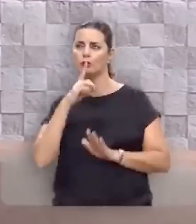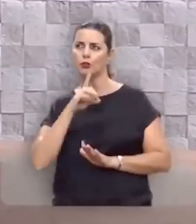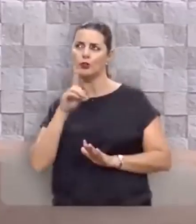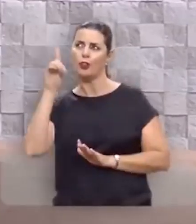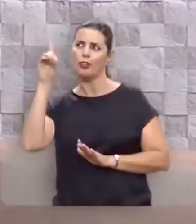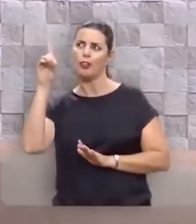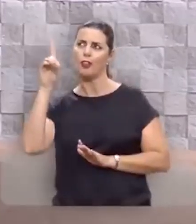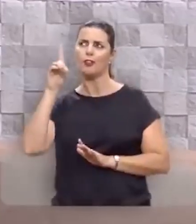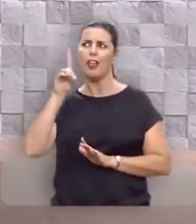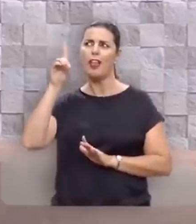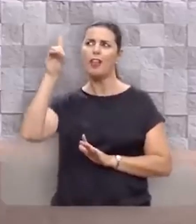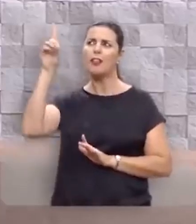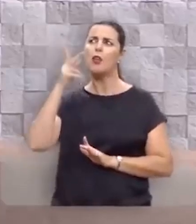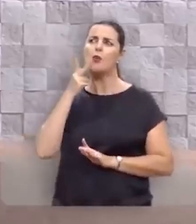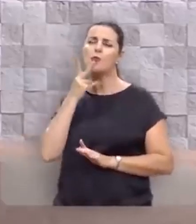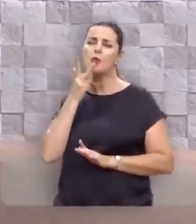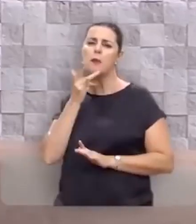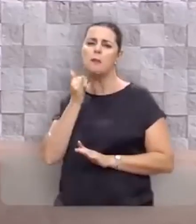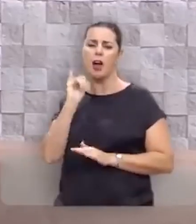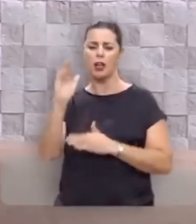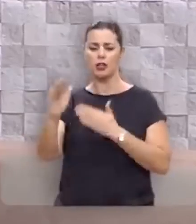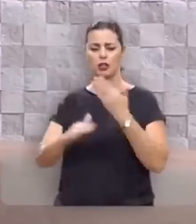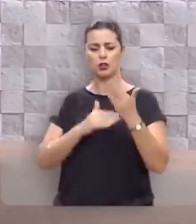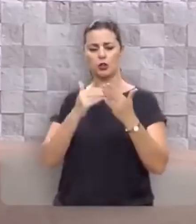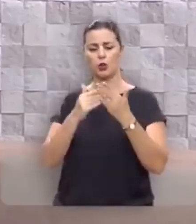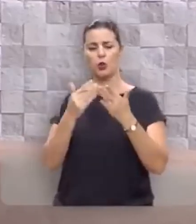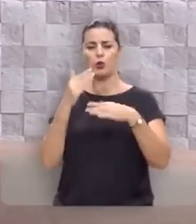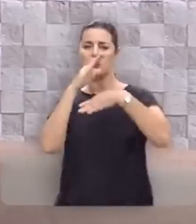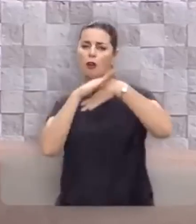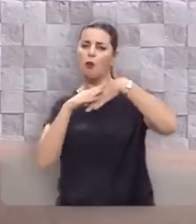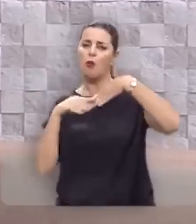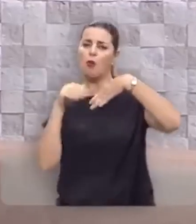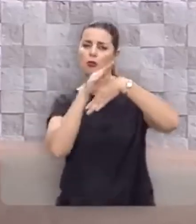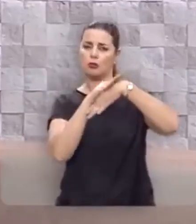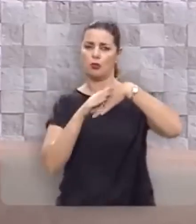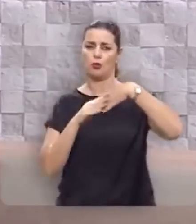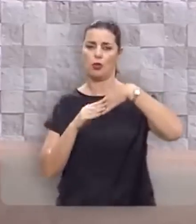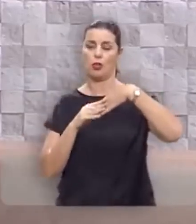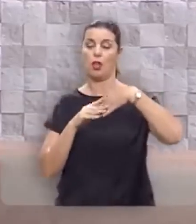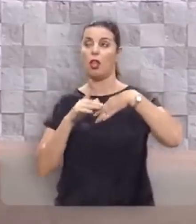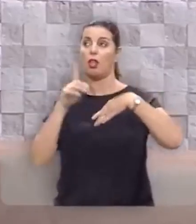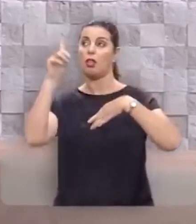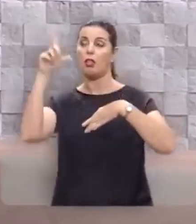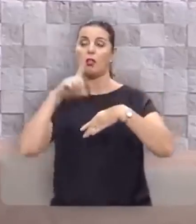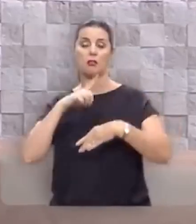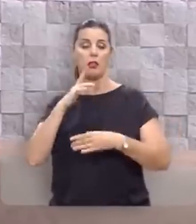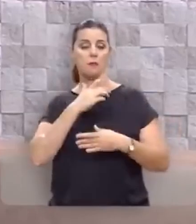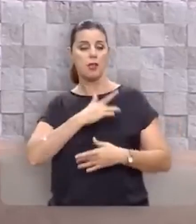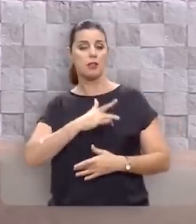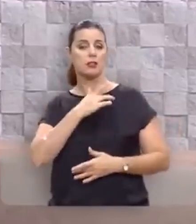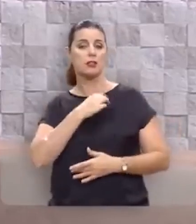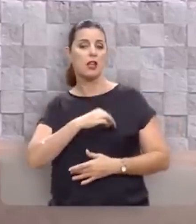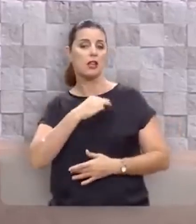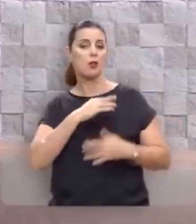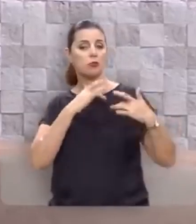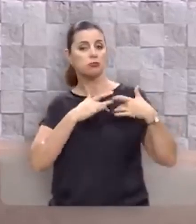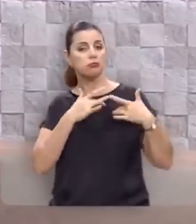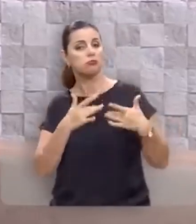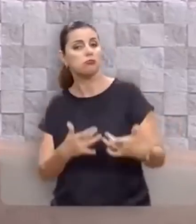Deus é o Deus e Pai de toda a consolação. Ele é o Deus de toda a misericórdia.